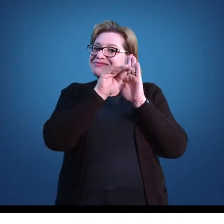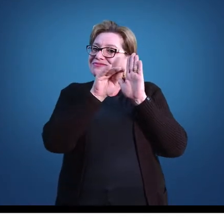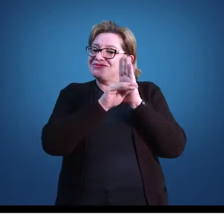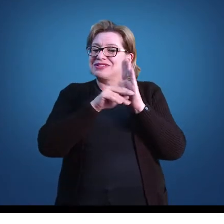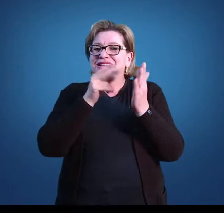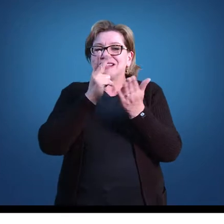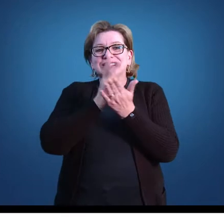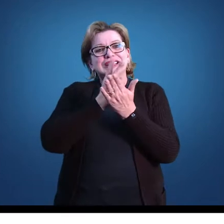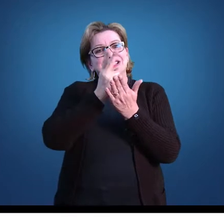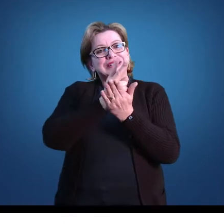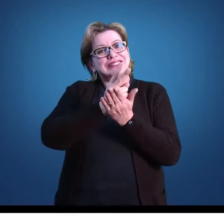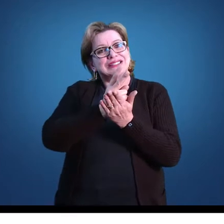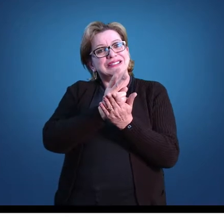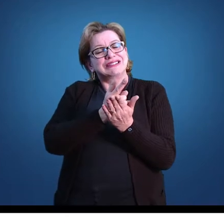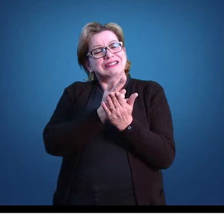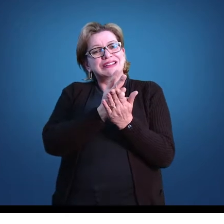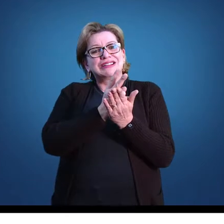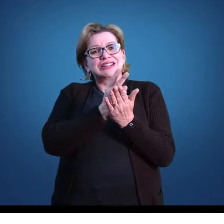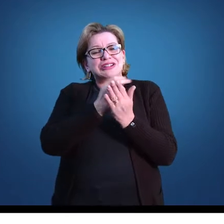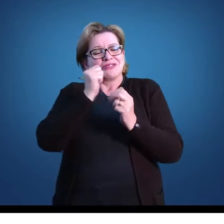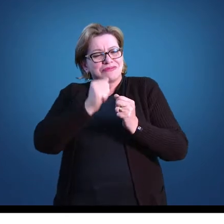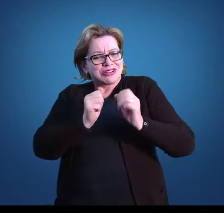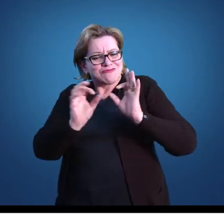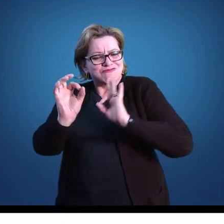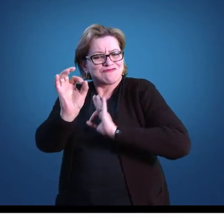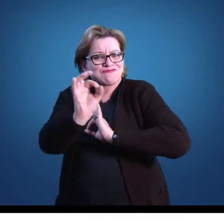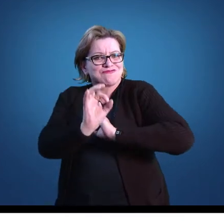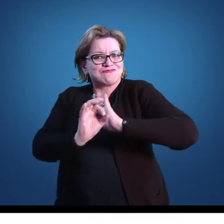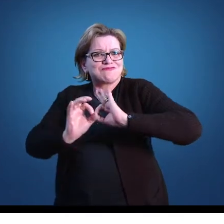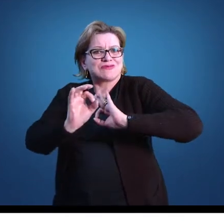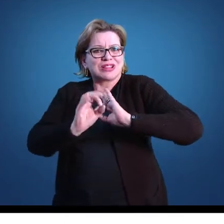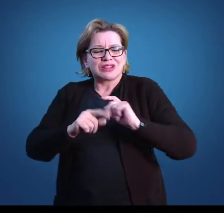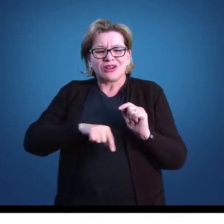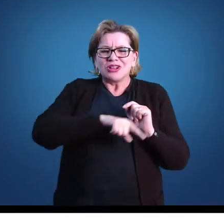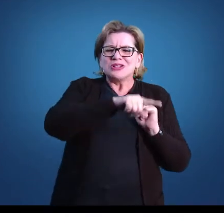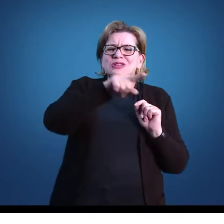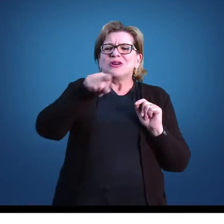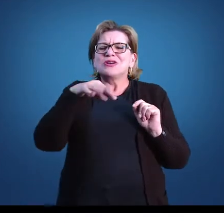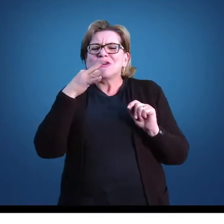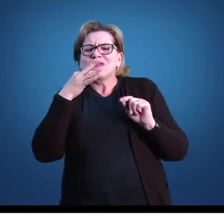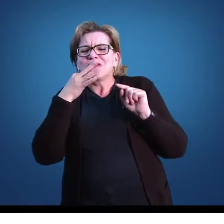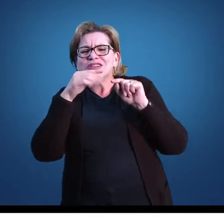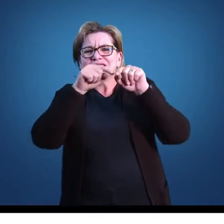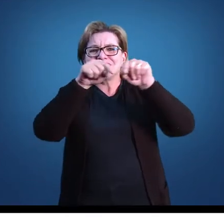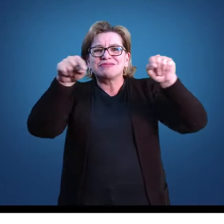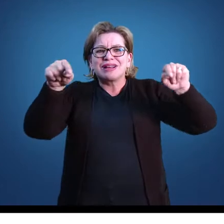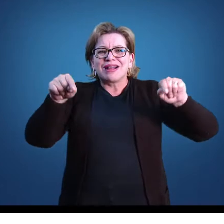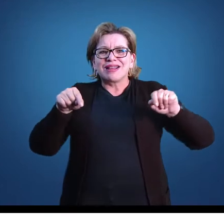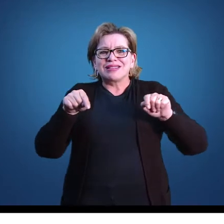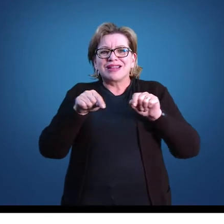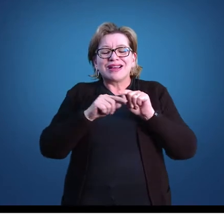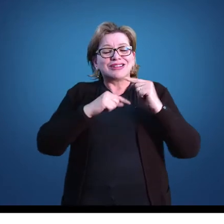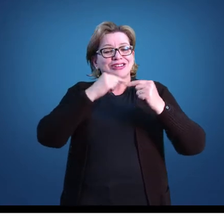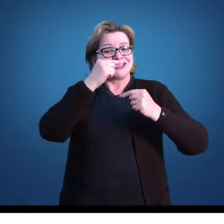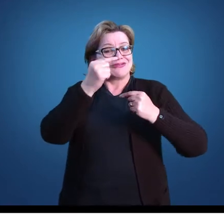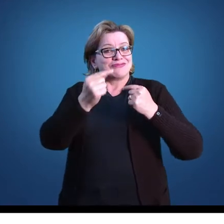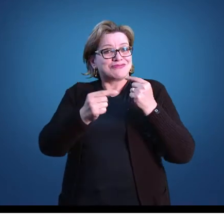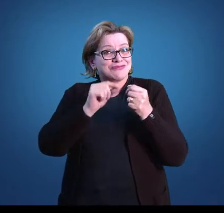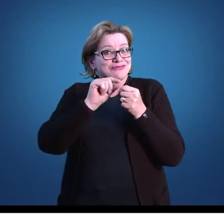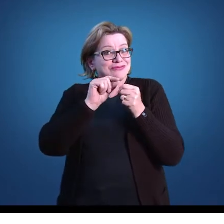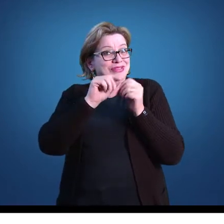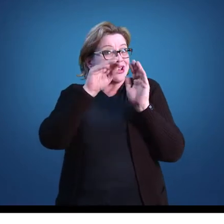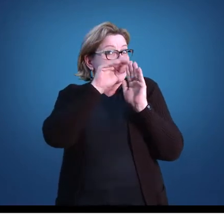construído. A gente conhece a turma e, a partir daquele momento, se faz um planejamento inicial,